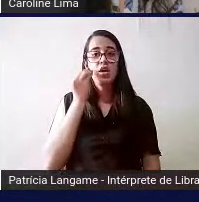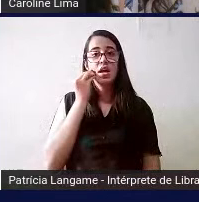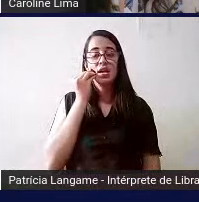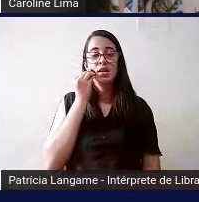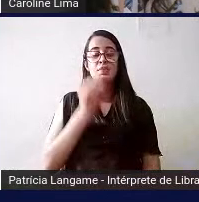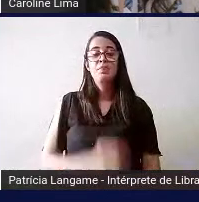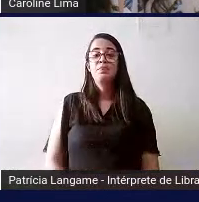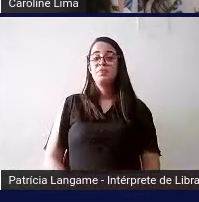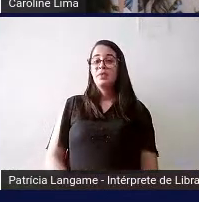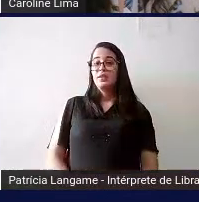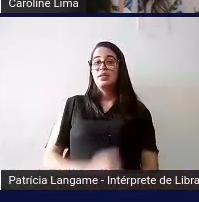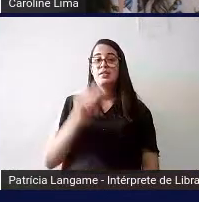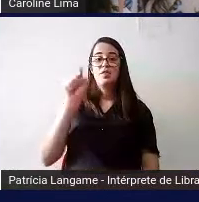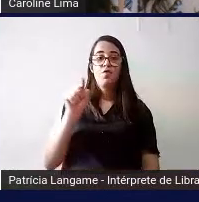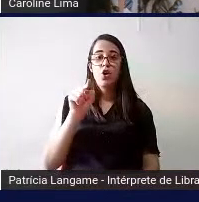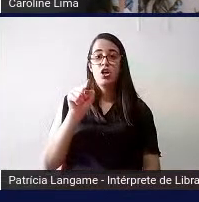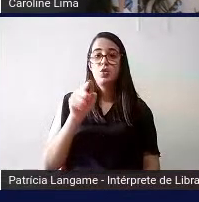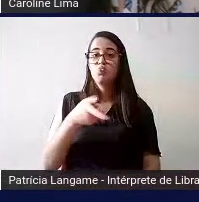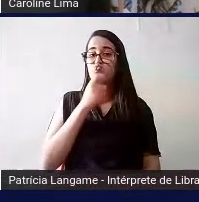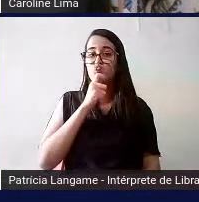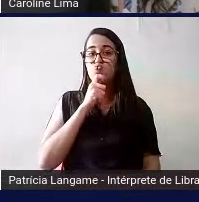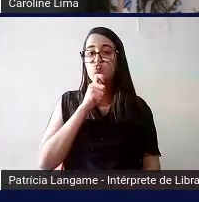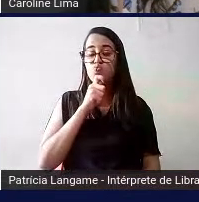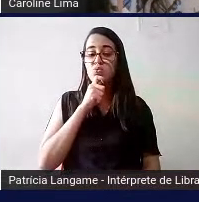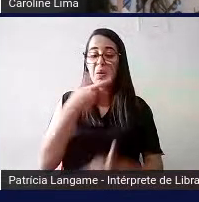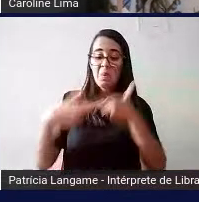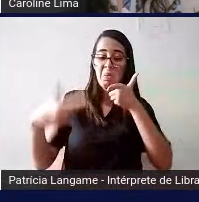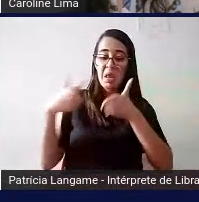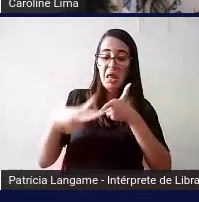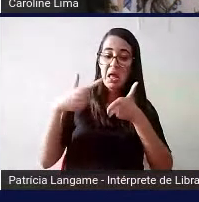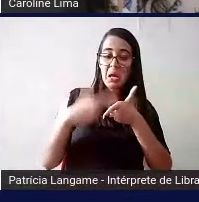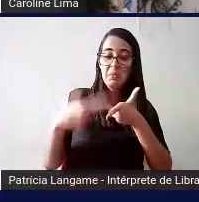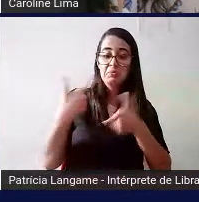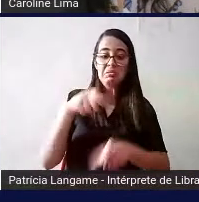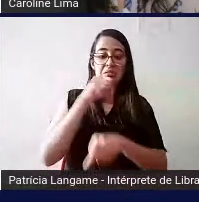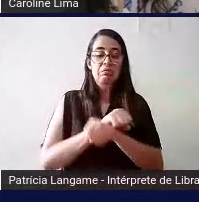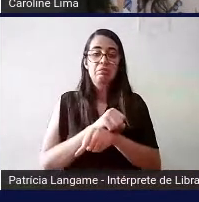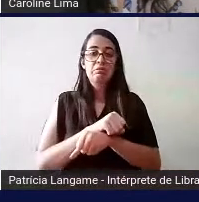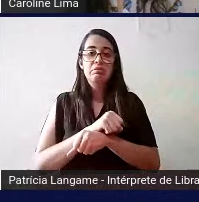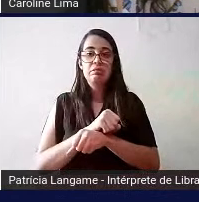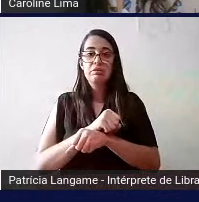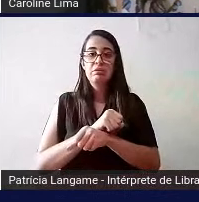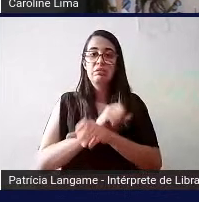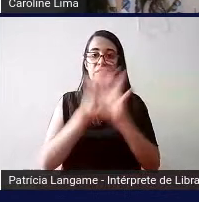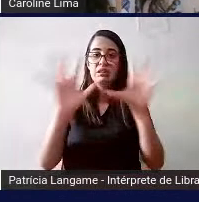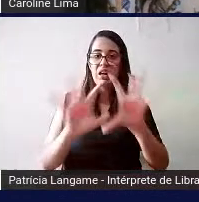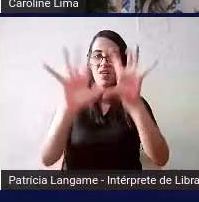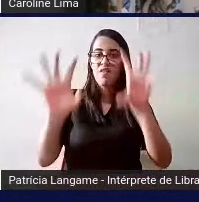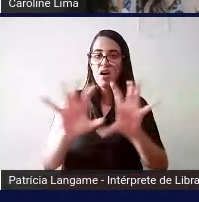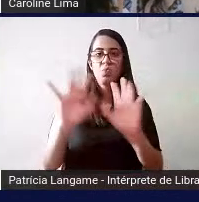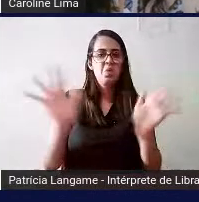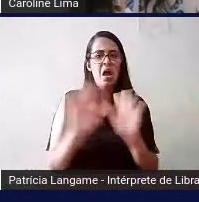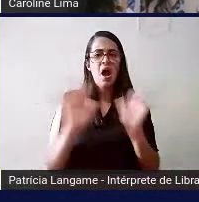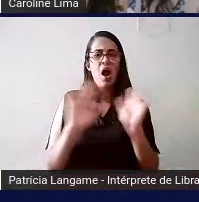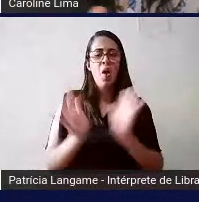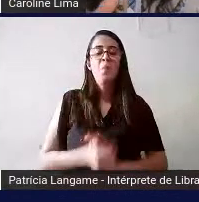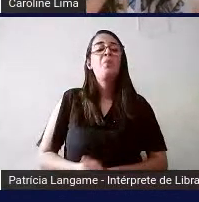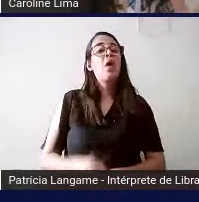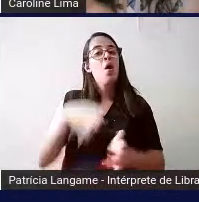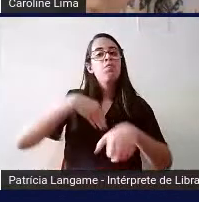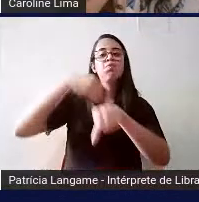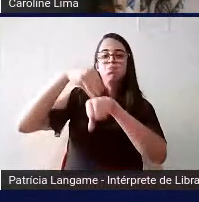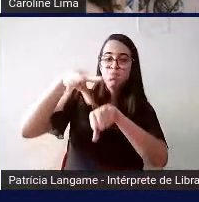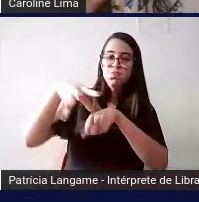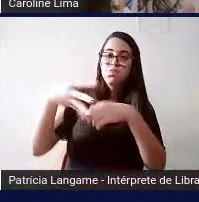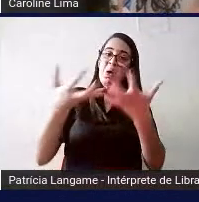não deu nenhum problema não teve nenhum bug não ficou travando nem nada então é um que eu recomendo caso vocês